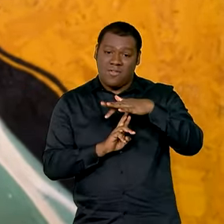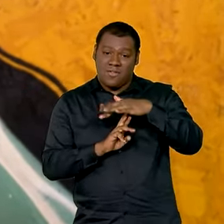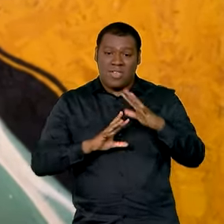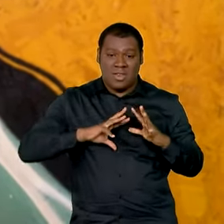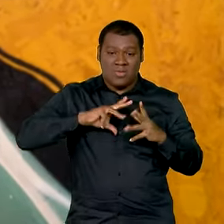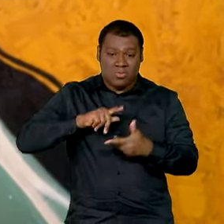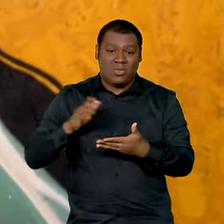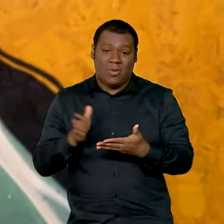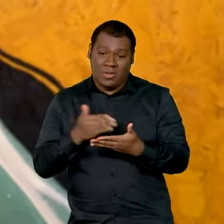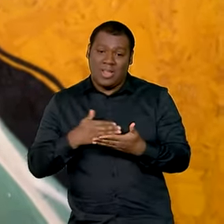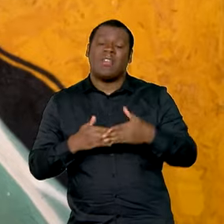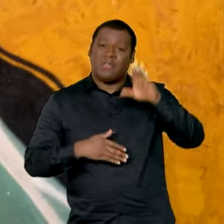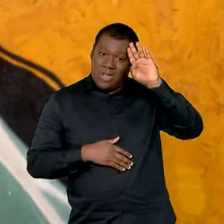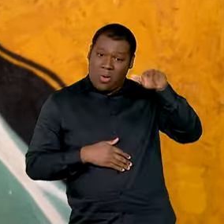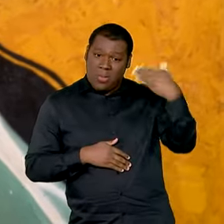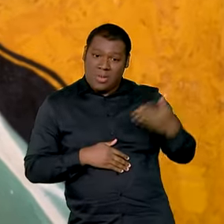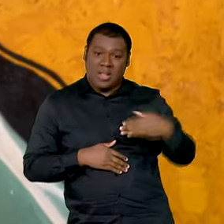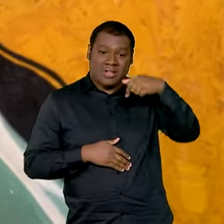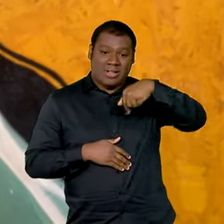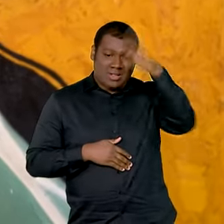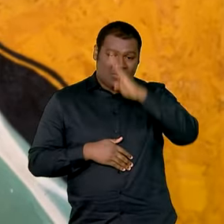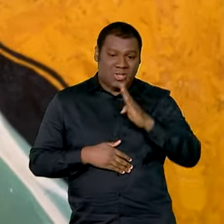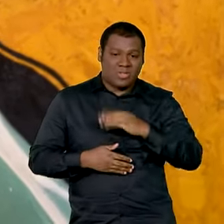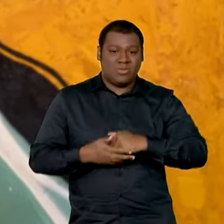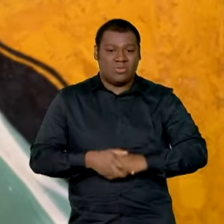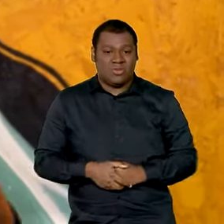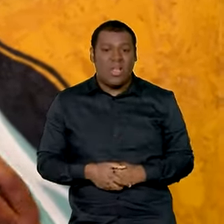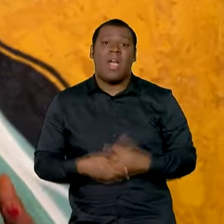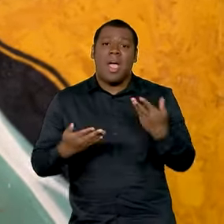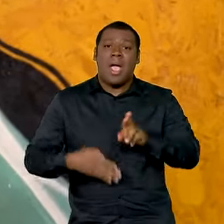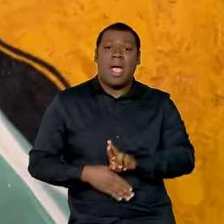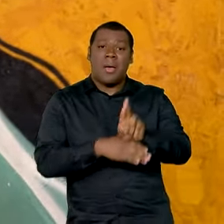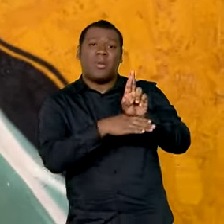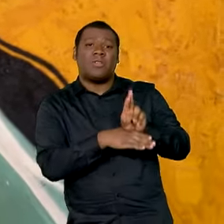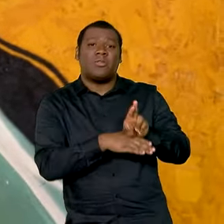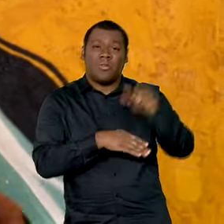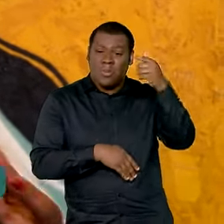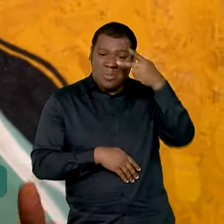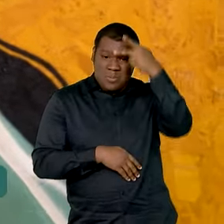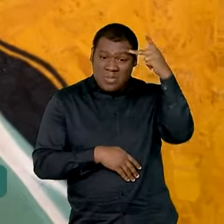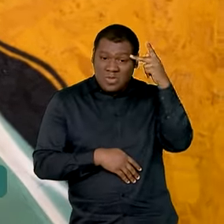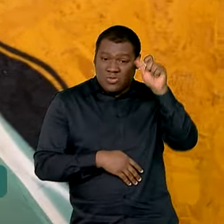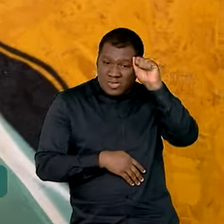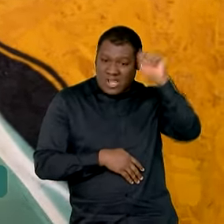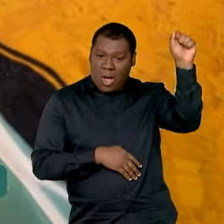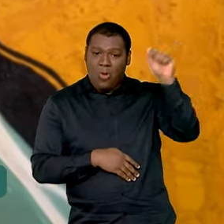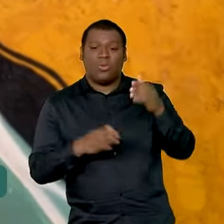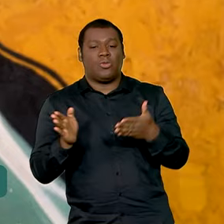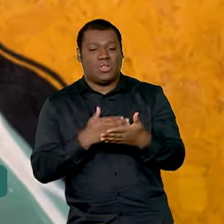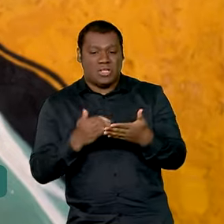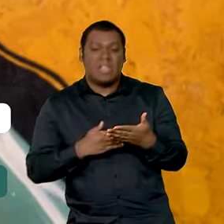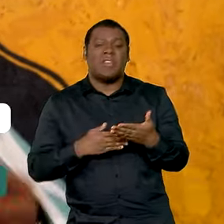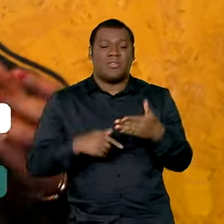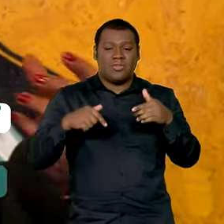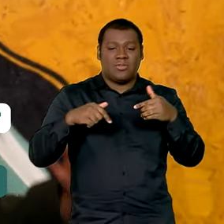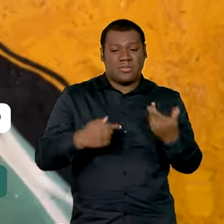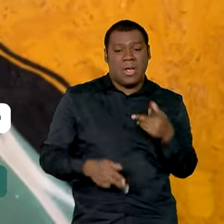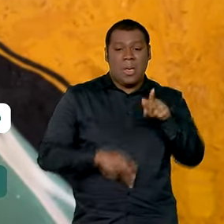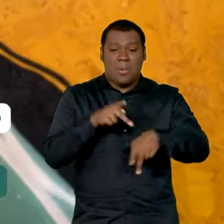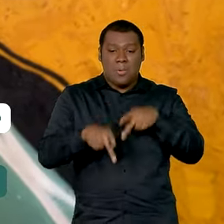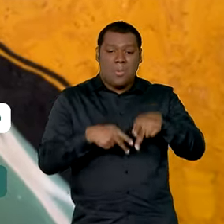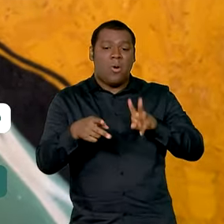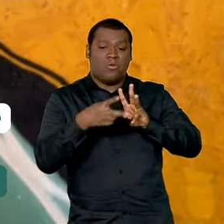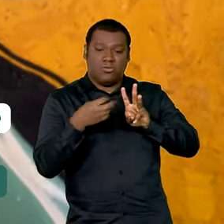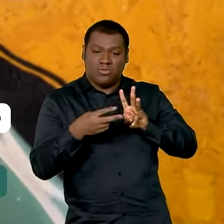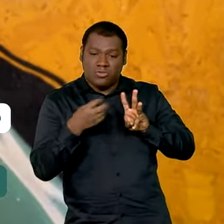trazendo uma representatividade enorme de novos escritores e outras contemplações também, dos povos indígenas,